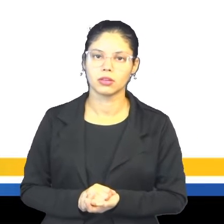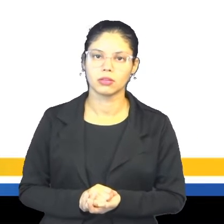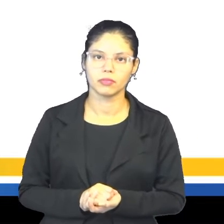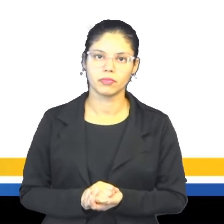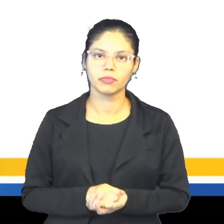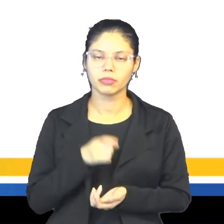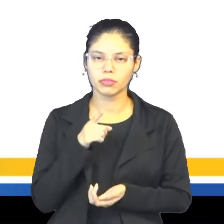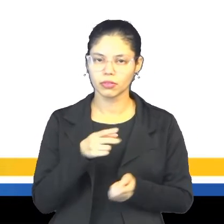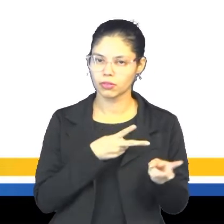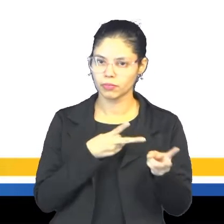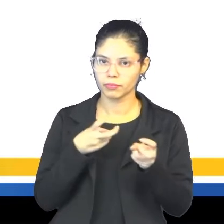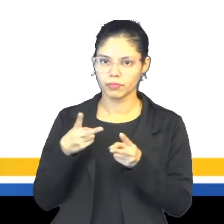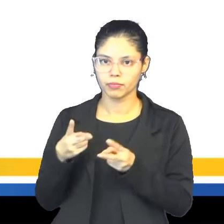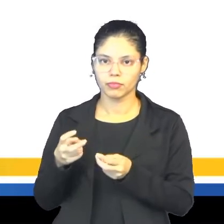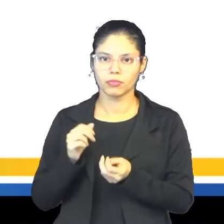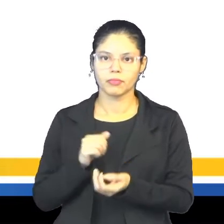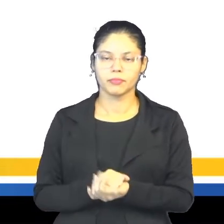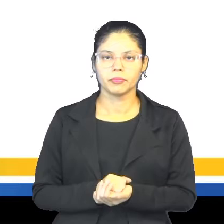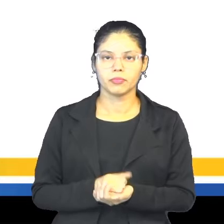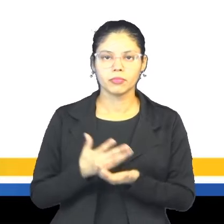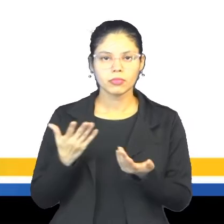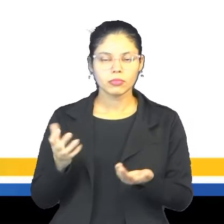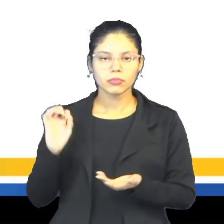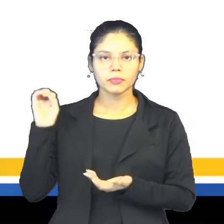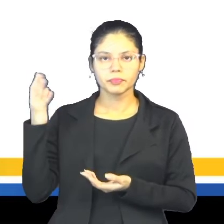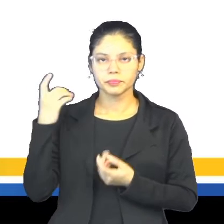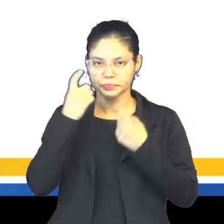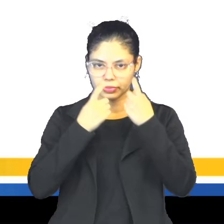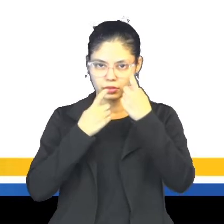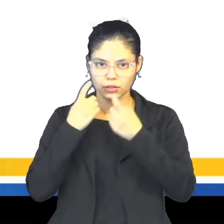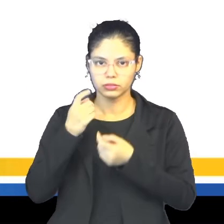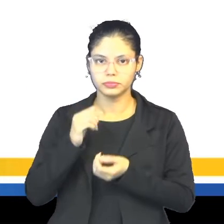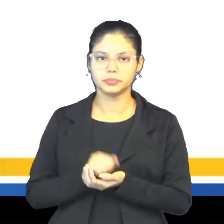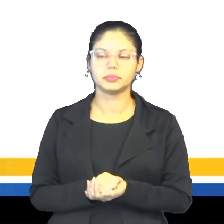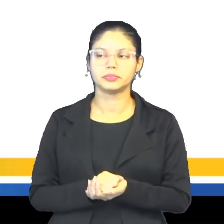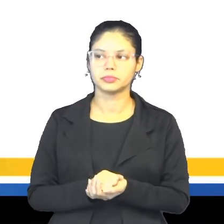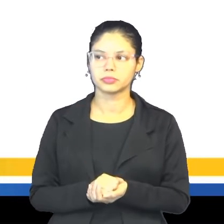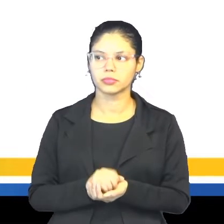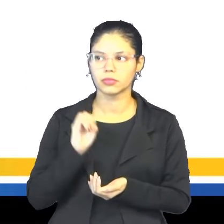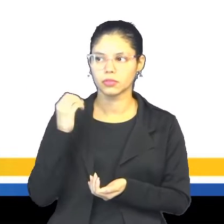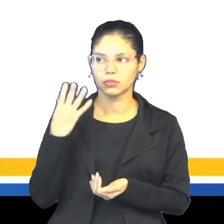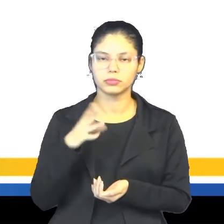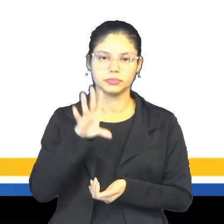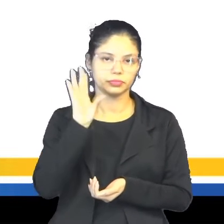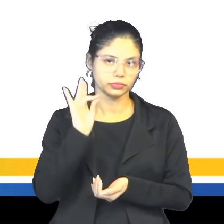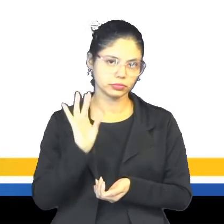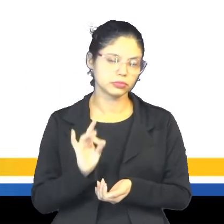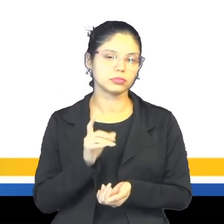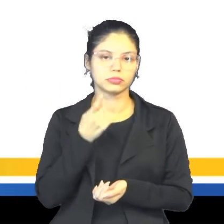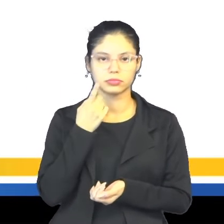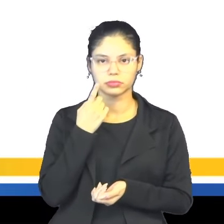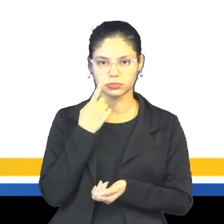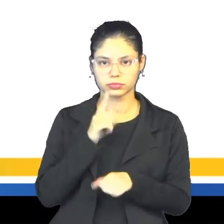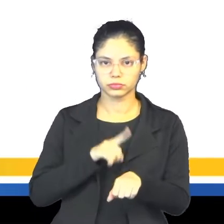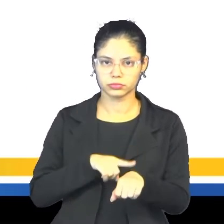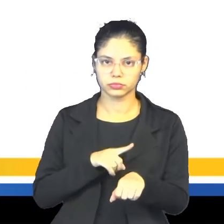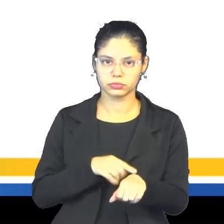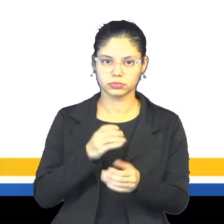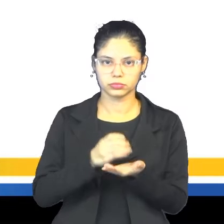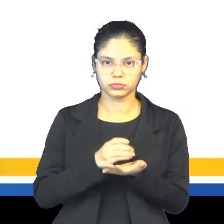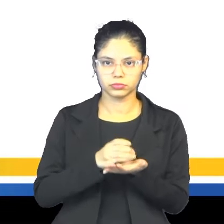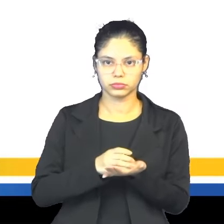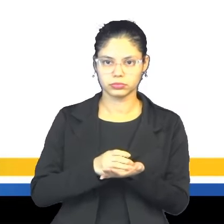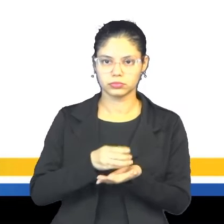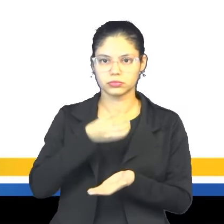vocês poderem, né, perceber essa questão aí da expressão de recorrência, né, a cada hora eu bebo um copo de água.